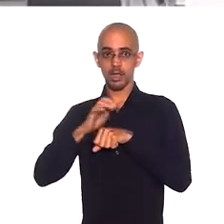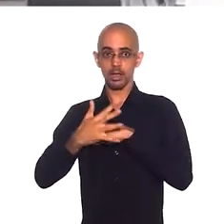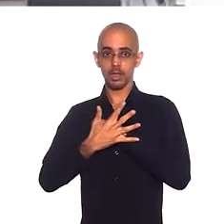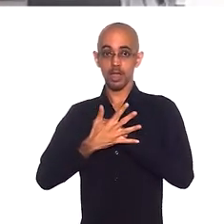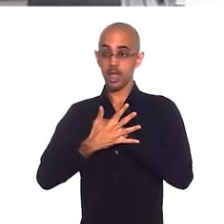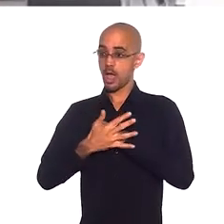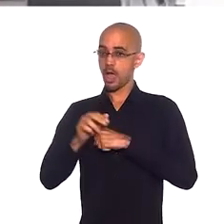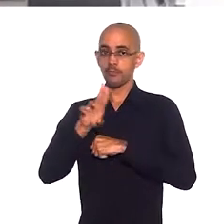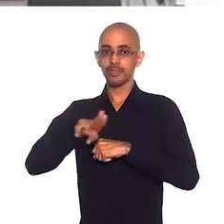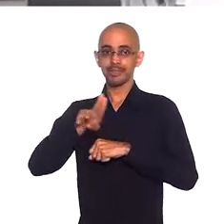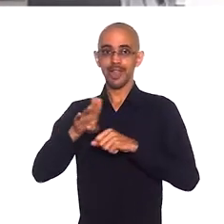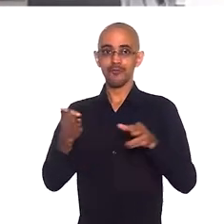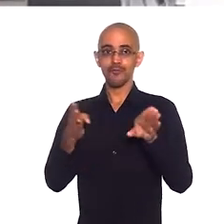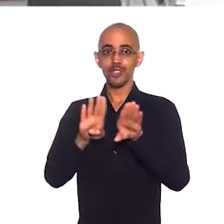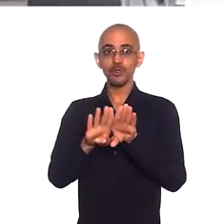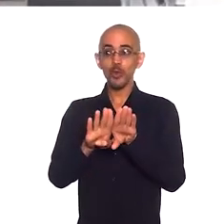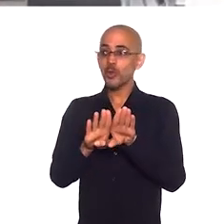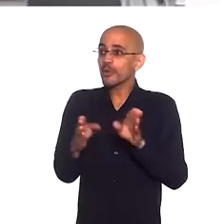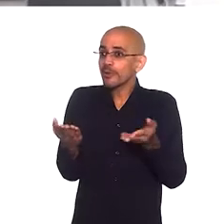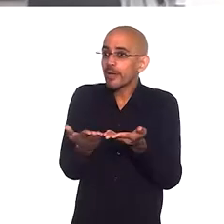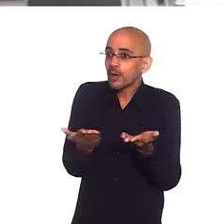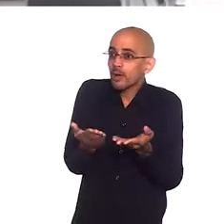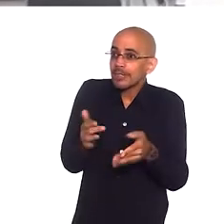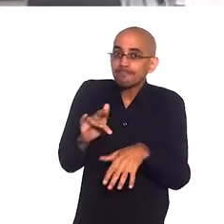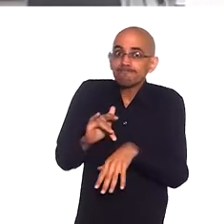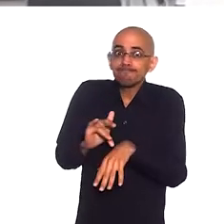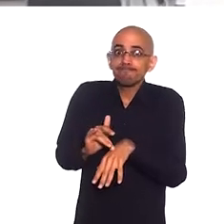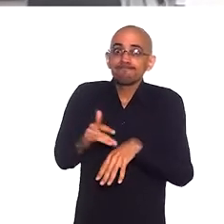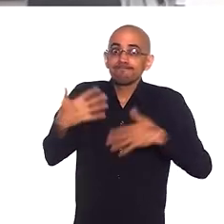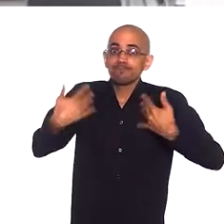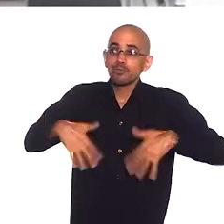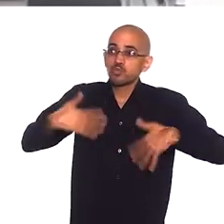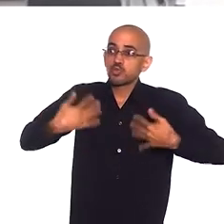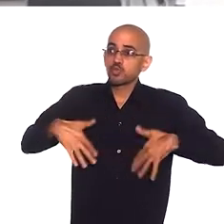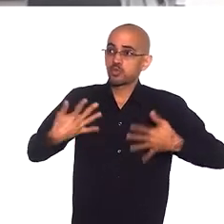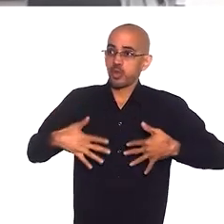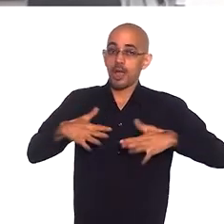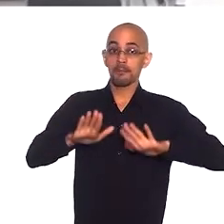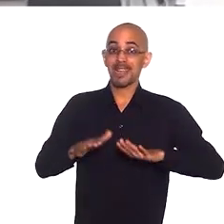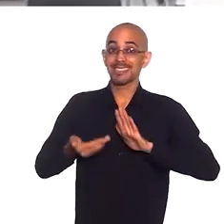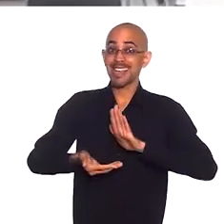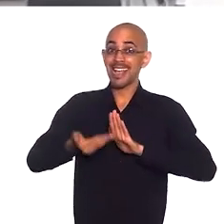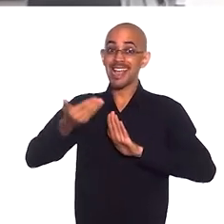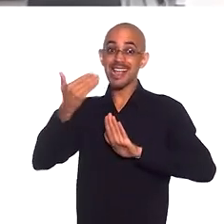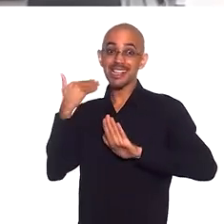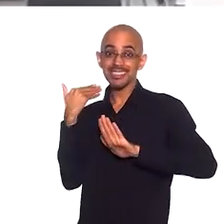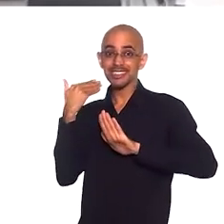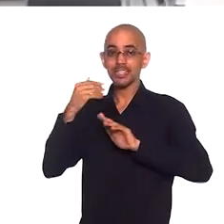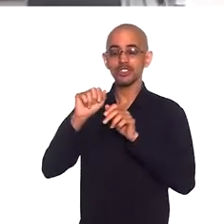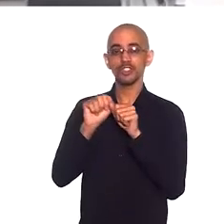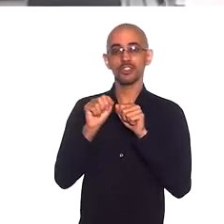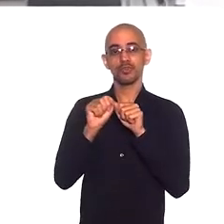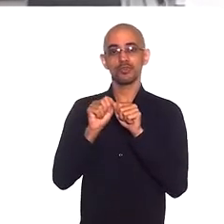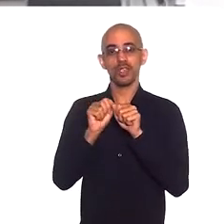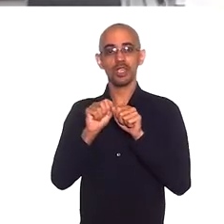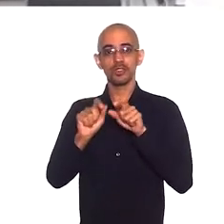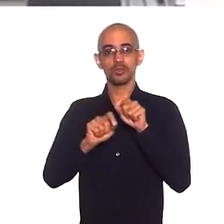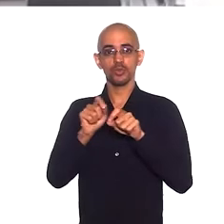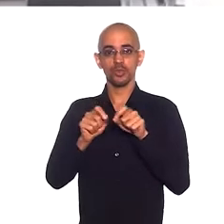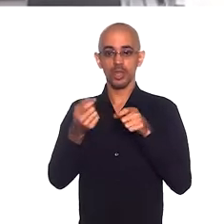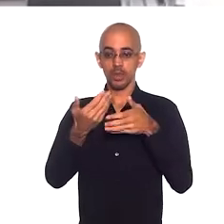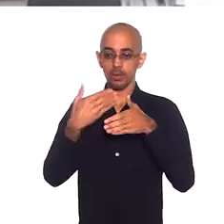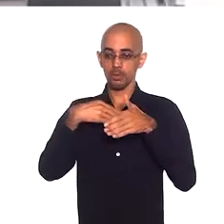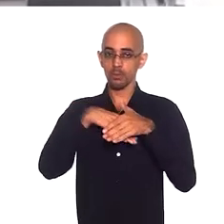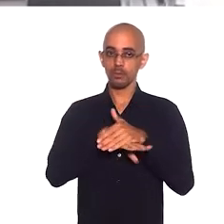fechou. E agora? Só que anteriormente, nós fizemos um banco de dados dos nossos